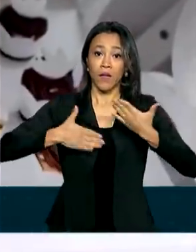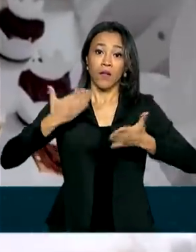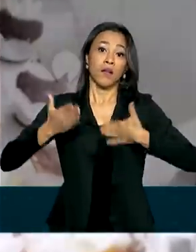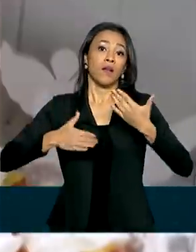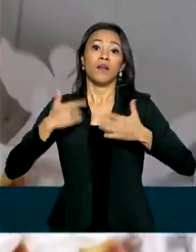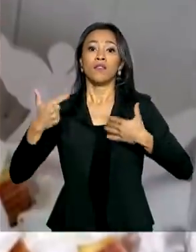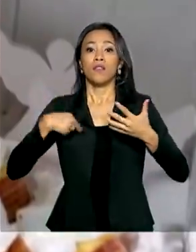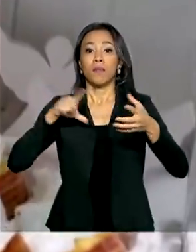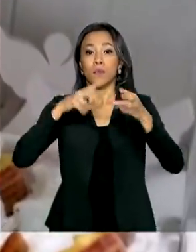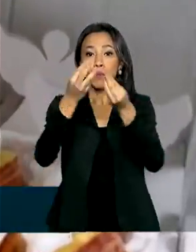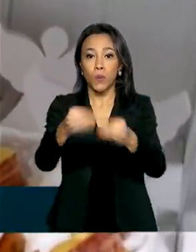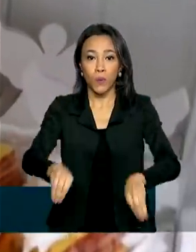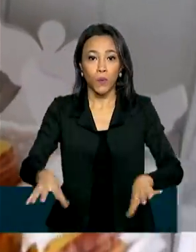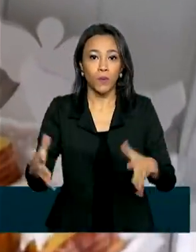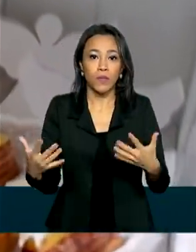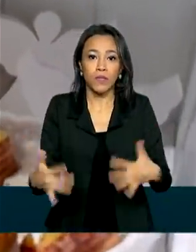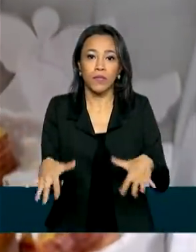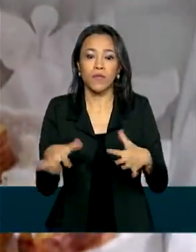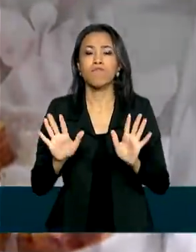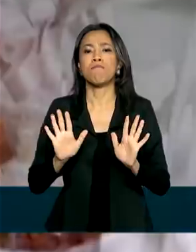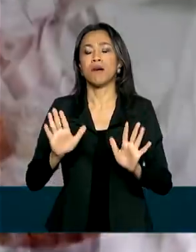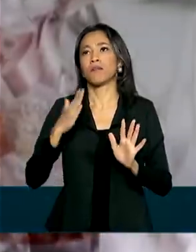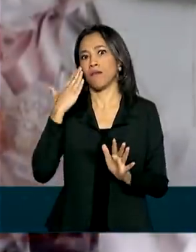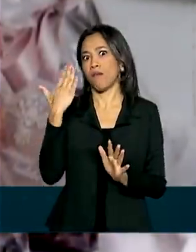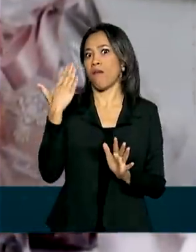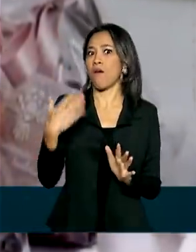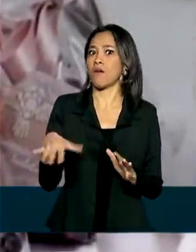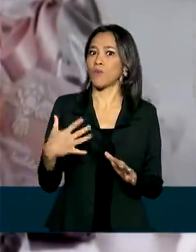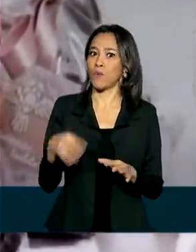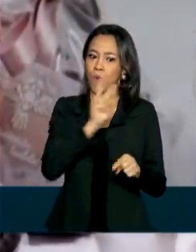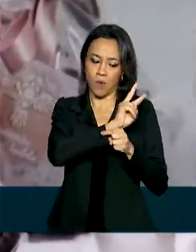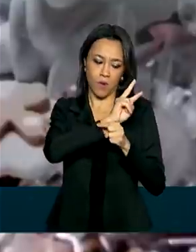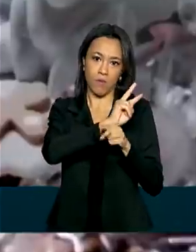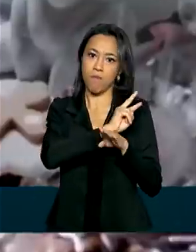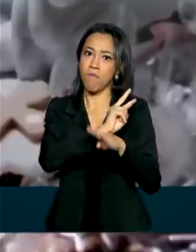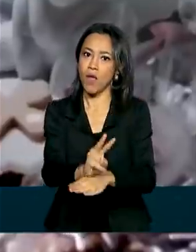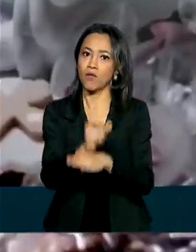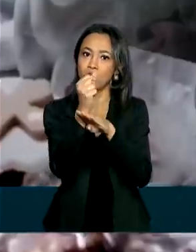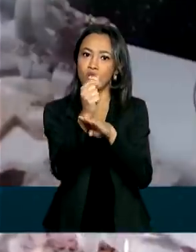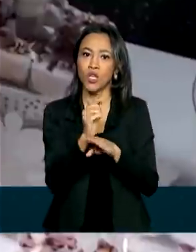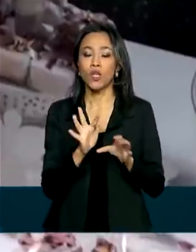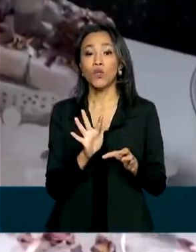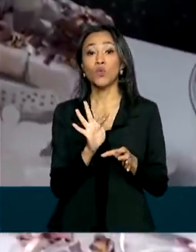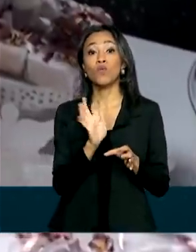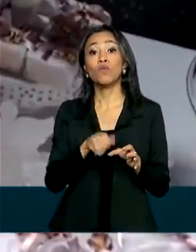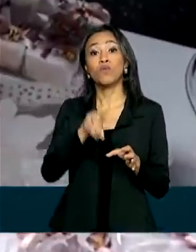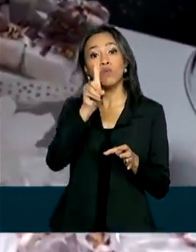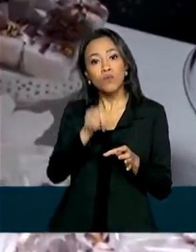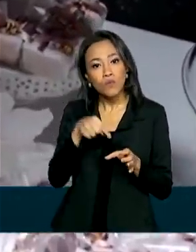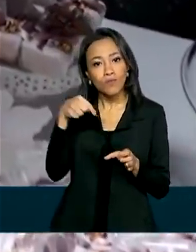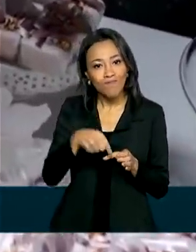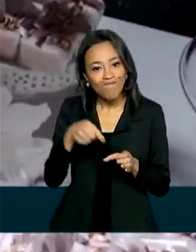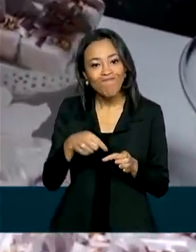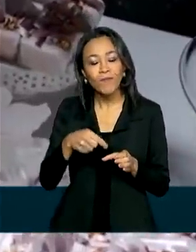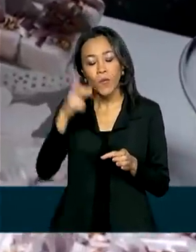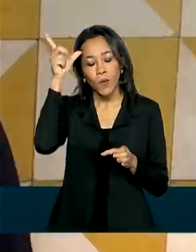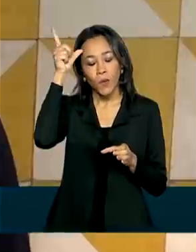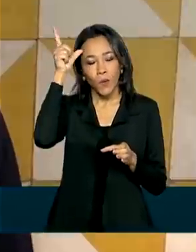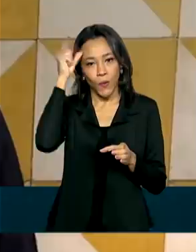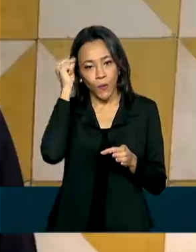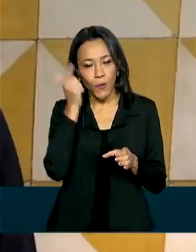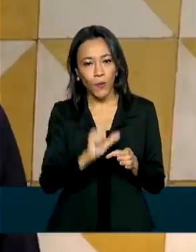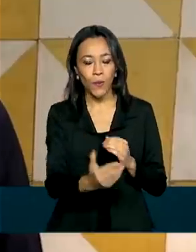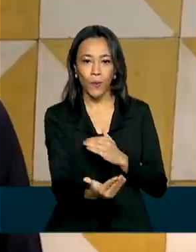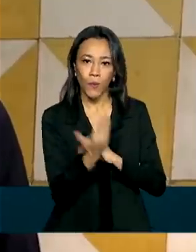o negócio. Mas graças à linha de crédito emergencial do fundo de financiamento, respirou aliviada.